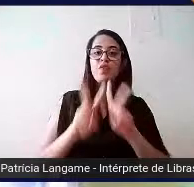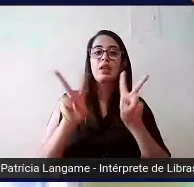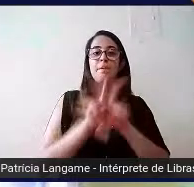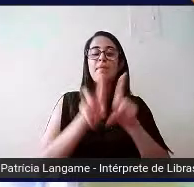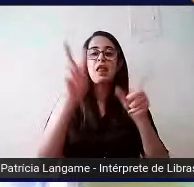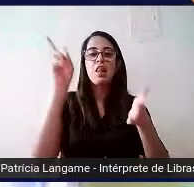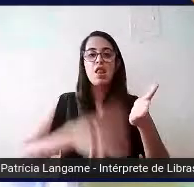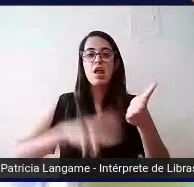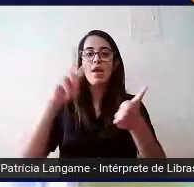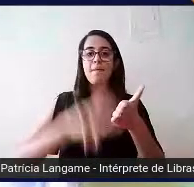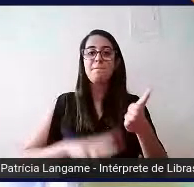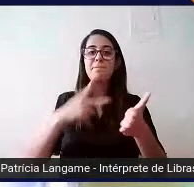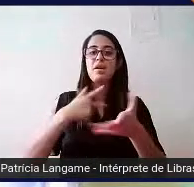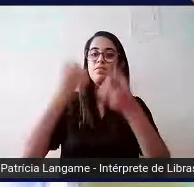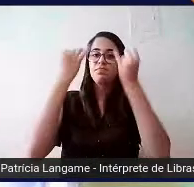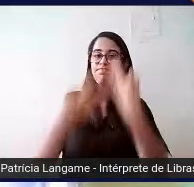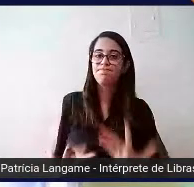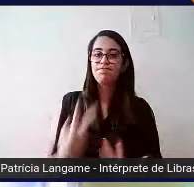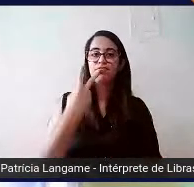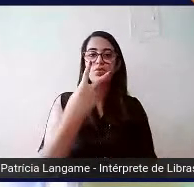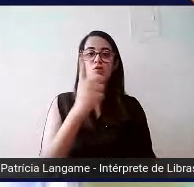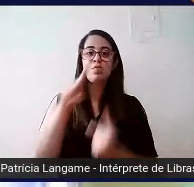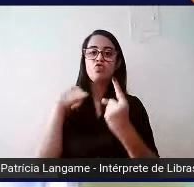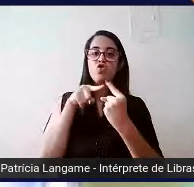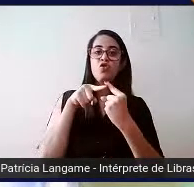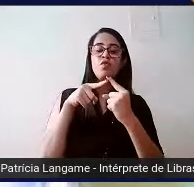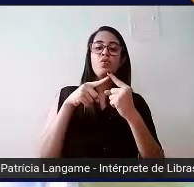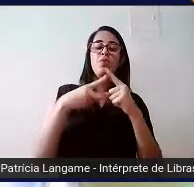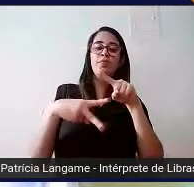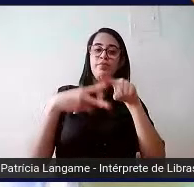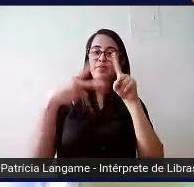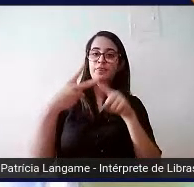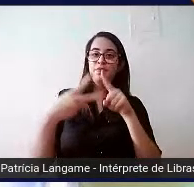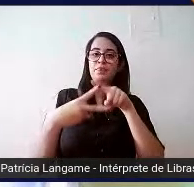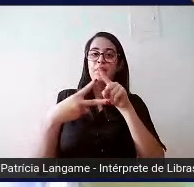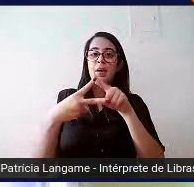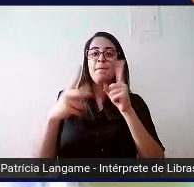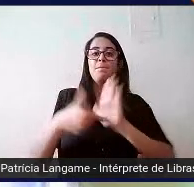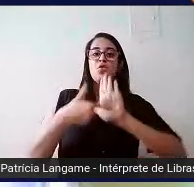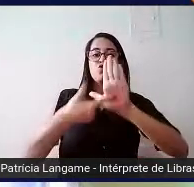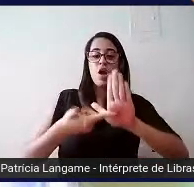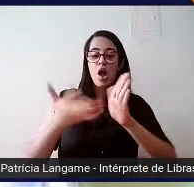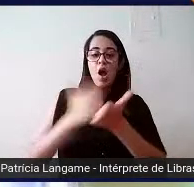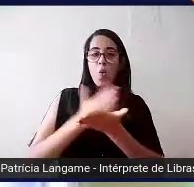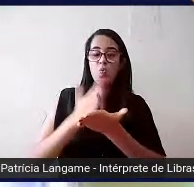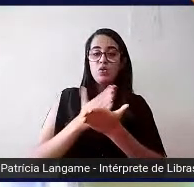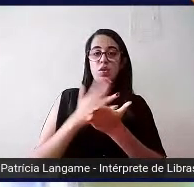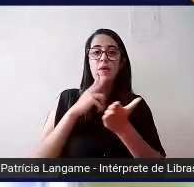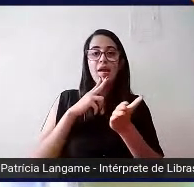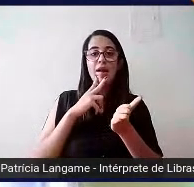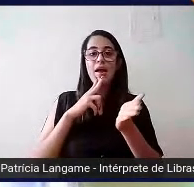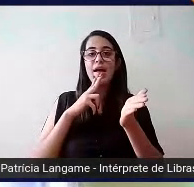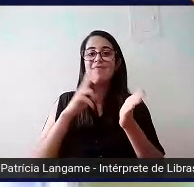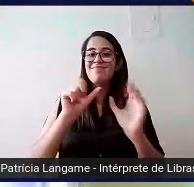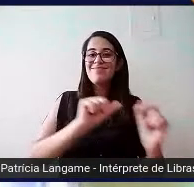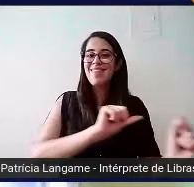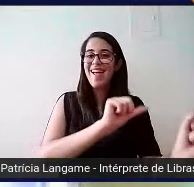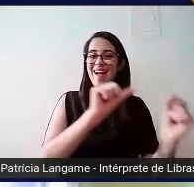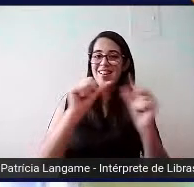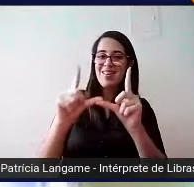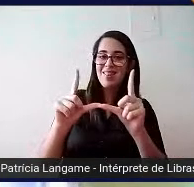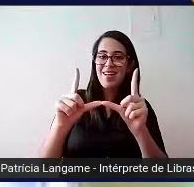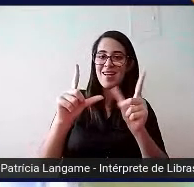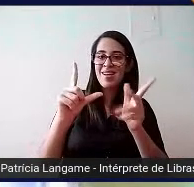Então, nessa minha fala, eu tenho dois objetivos. O primeiro é mostrar alguns desses recursos, que são os leitores de tela, essa tecnologia assistiva,